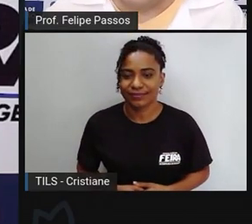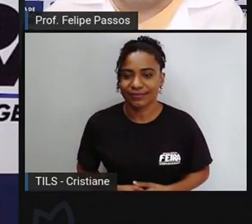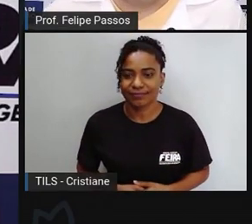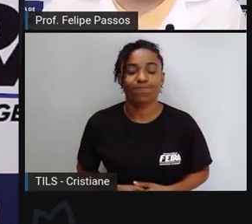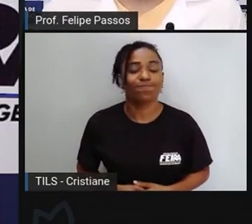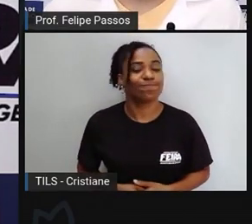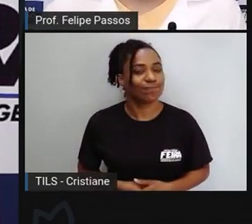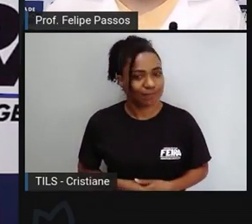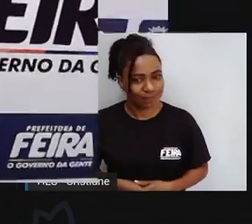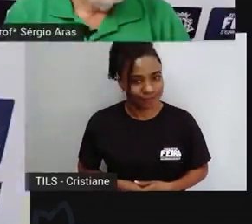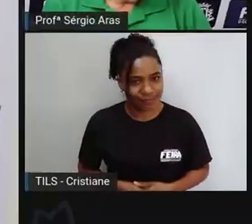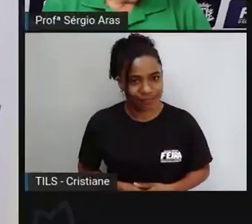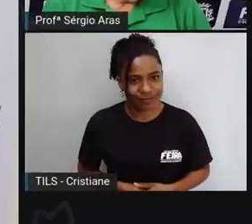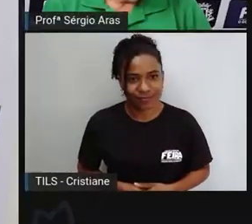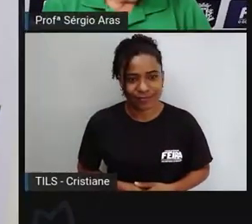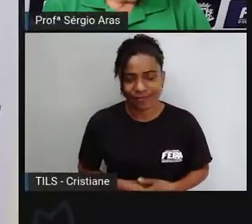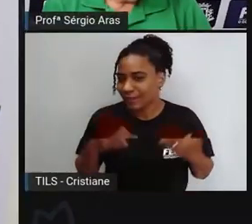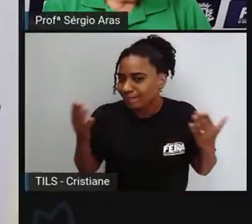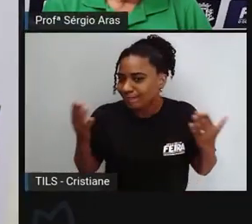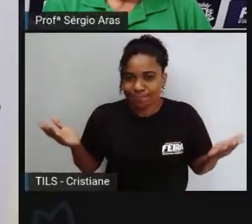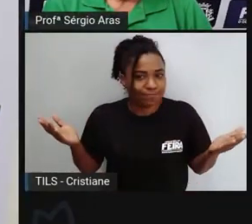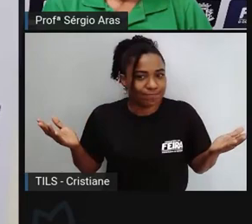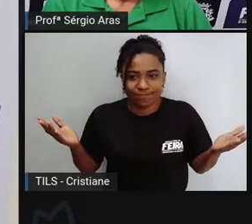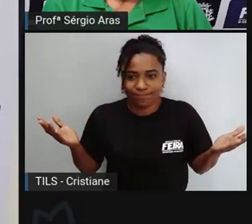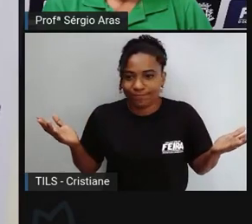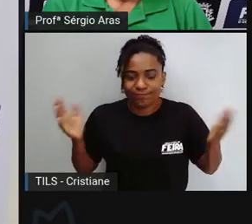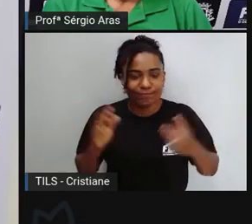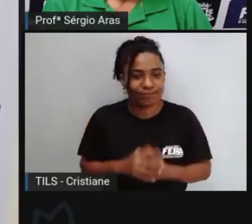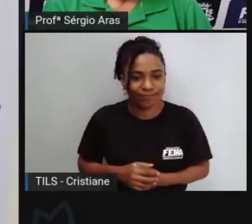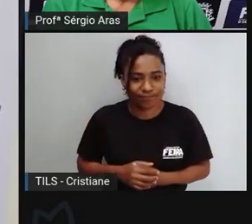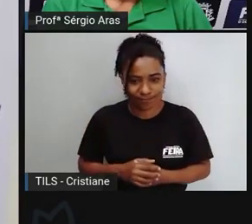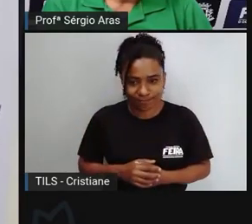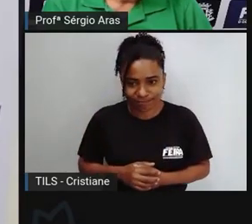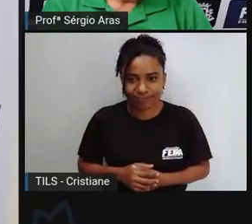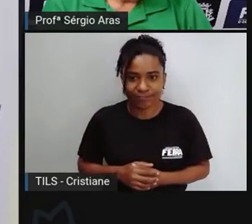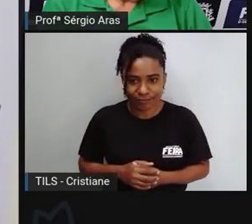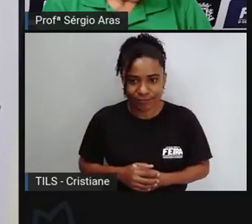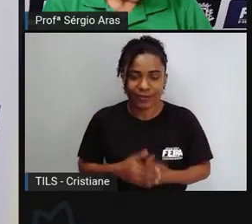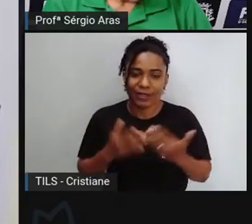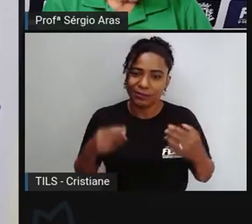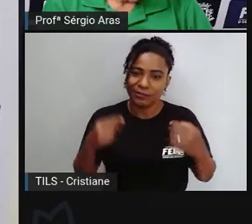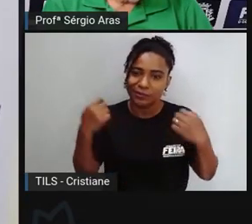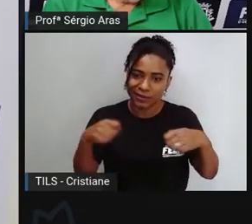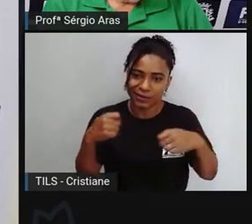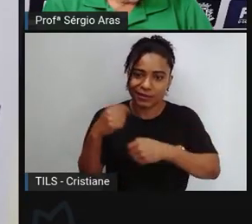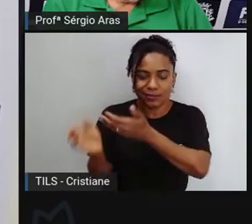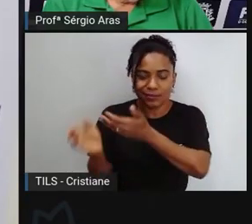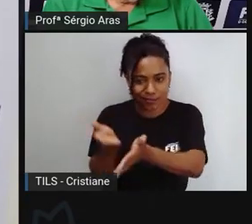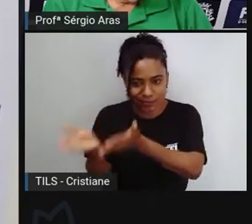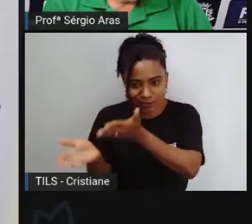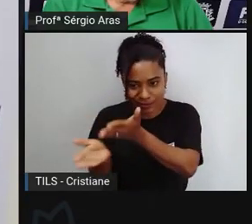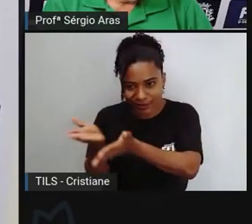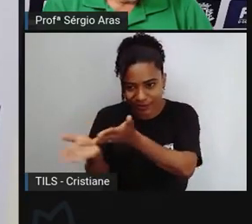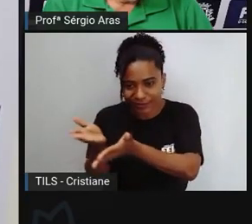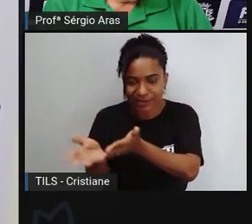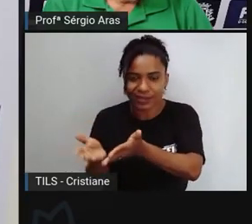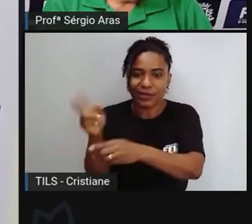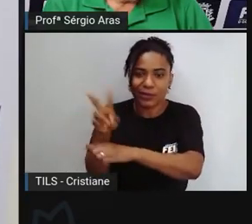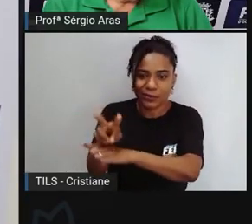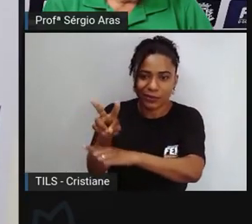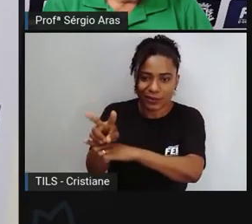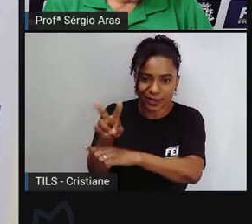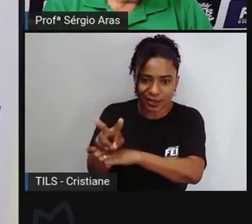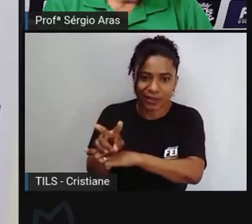não tem para onde correr se tem que ser preservado tem que ser preservado a questão social é complexa